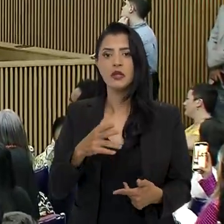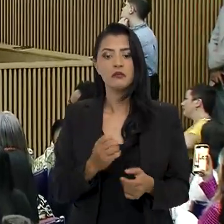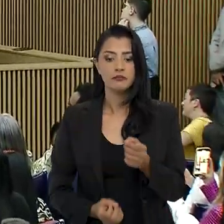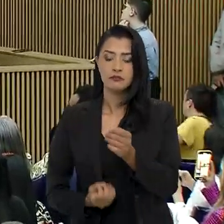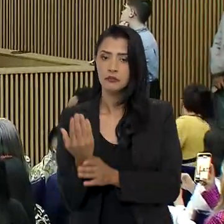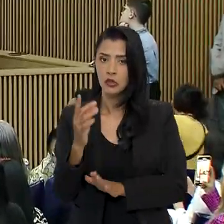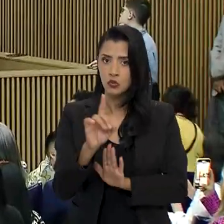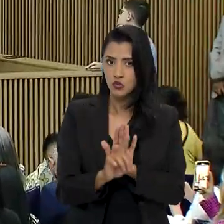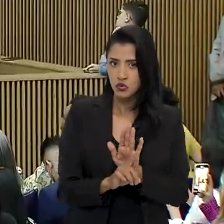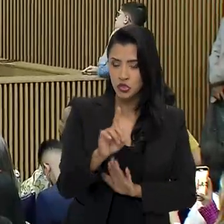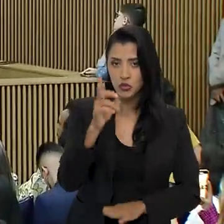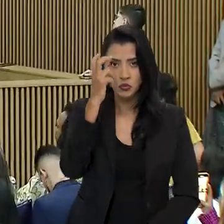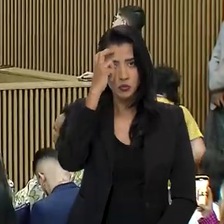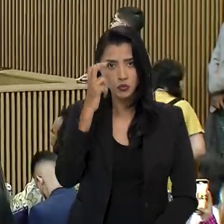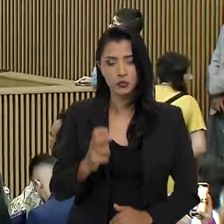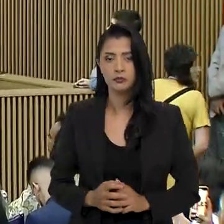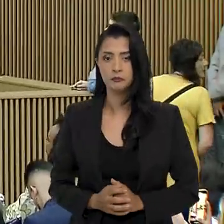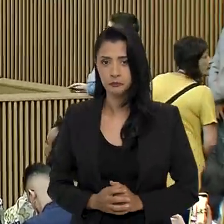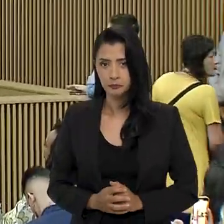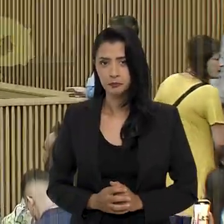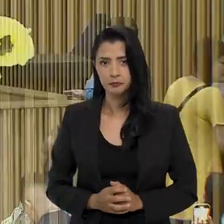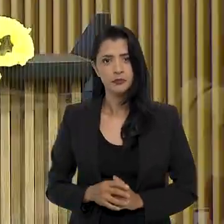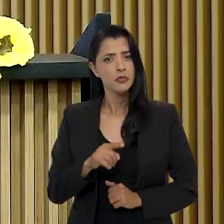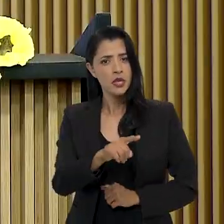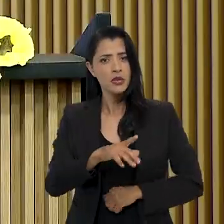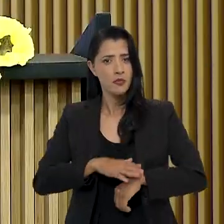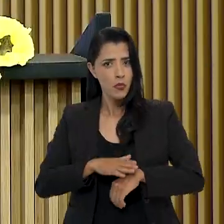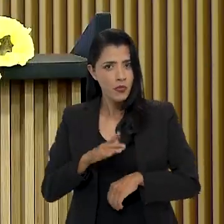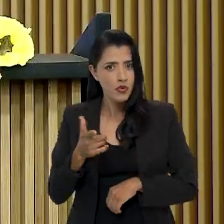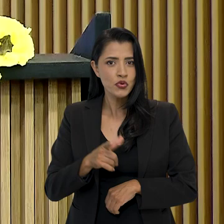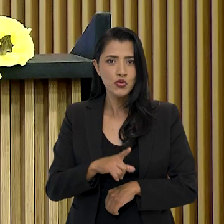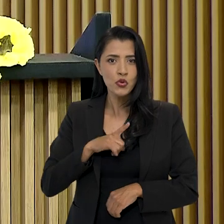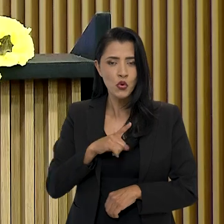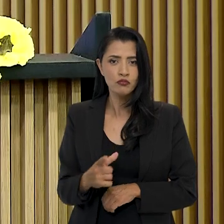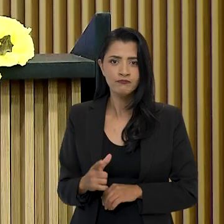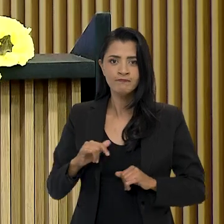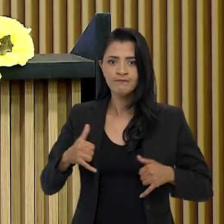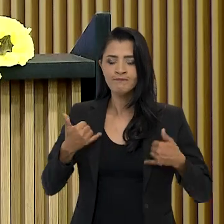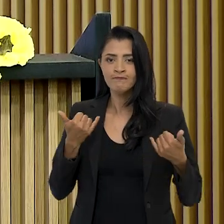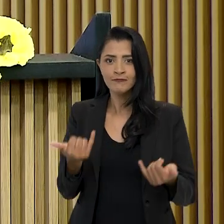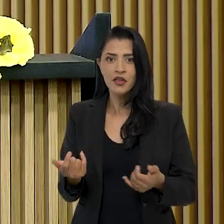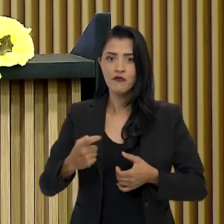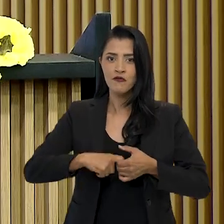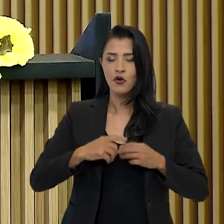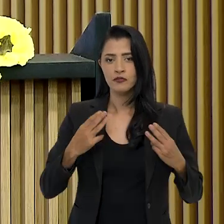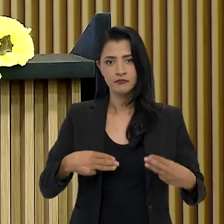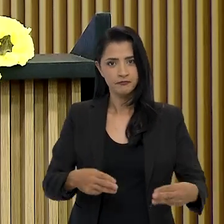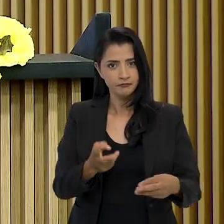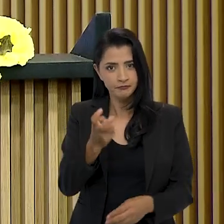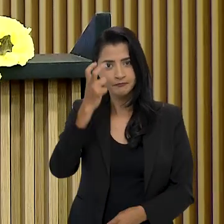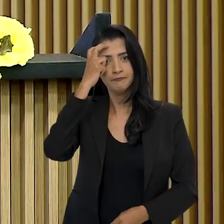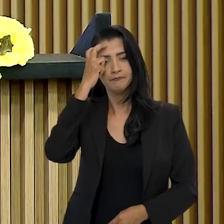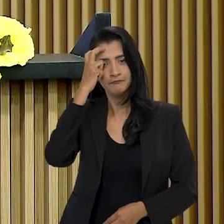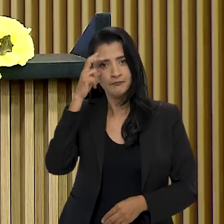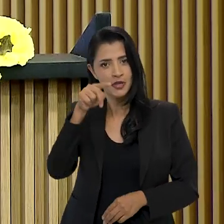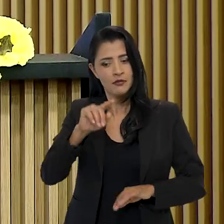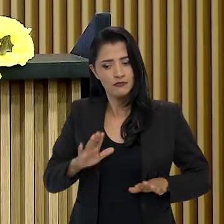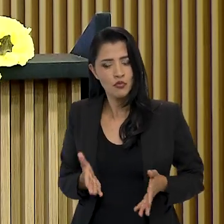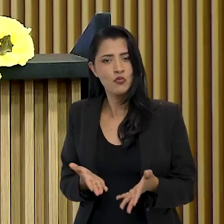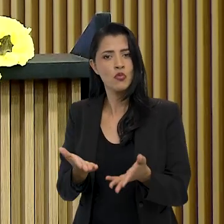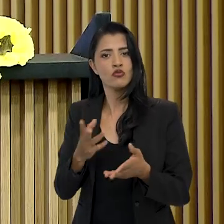diversidade na construção dos direitos culturais. Esse é mais um momento para celebrar a retomada do Ministério da Cultura,